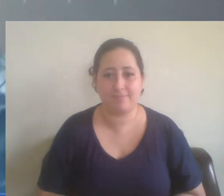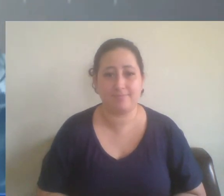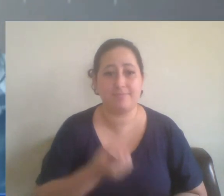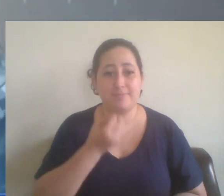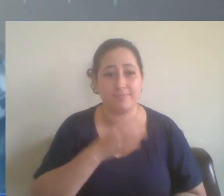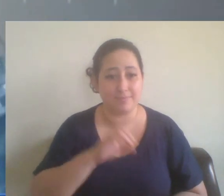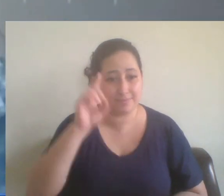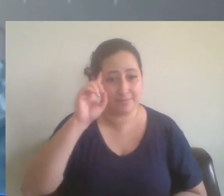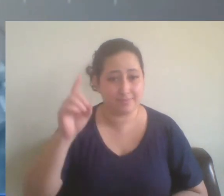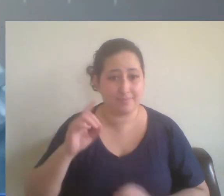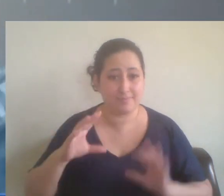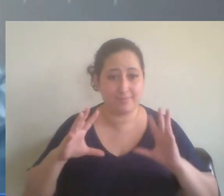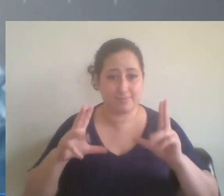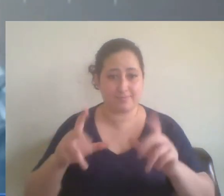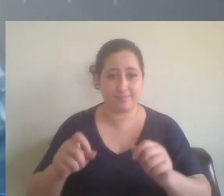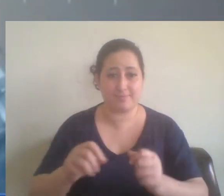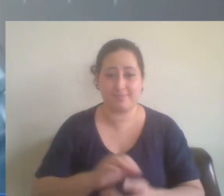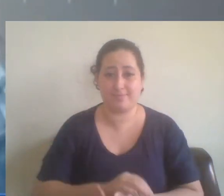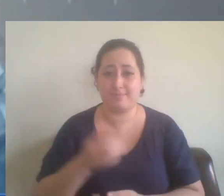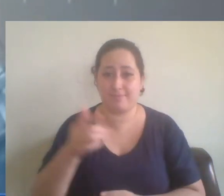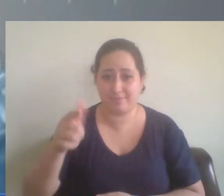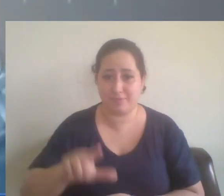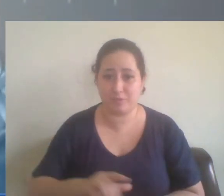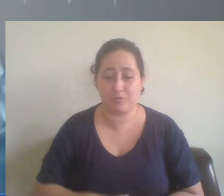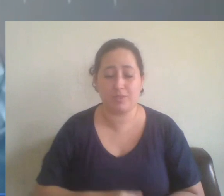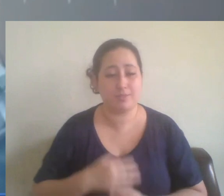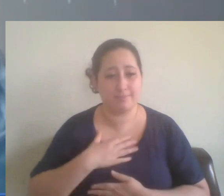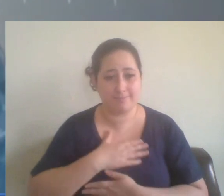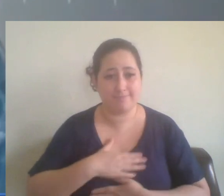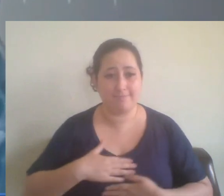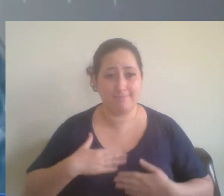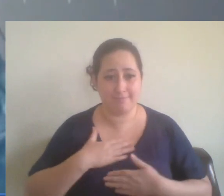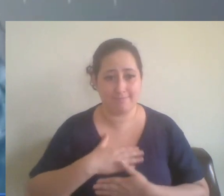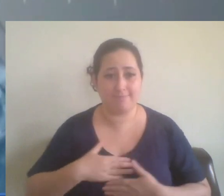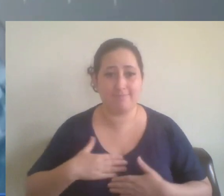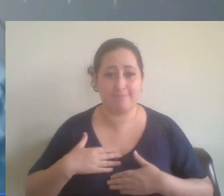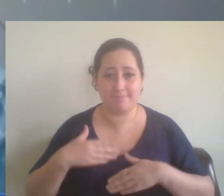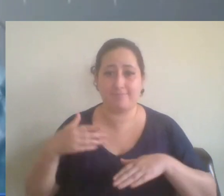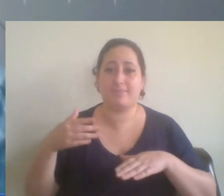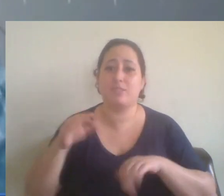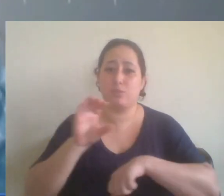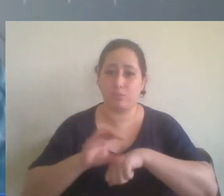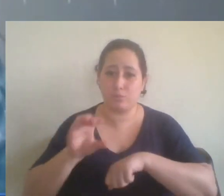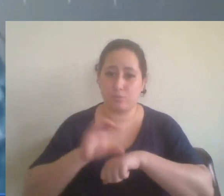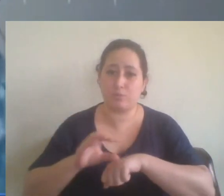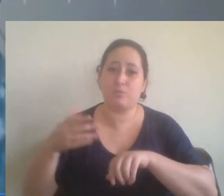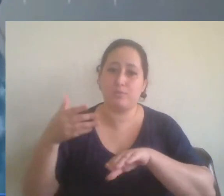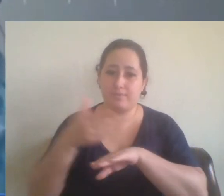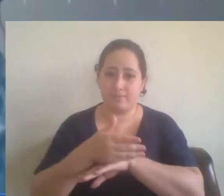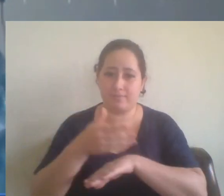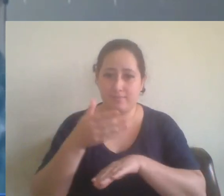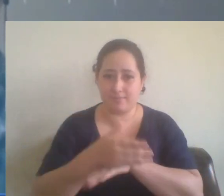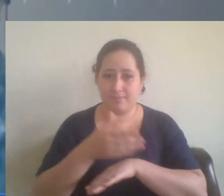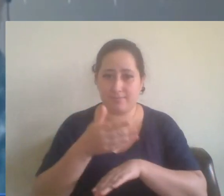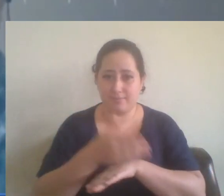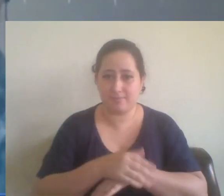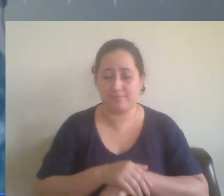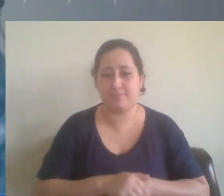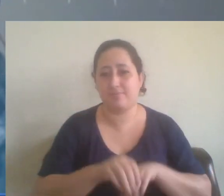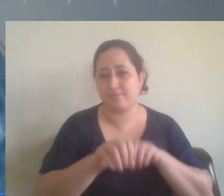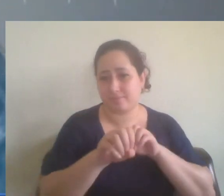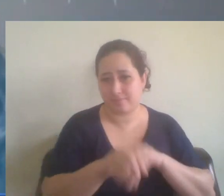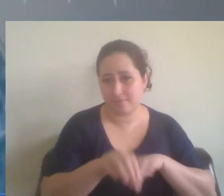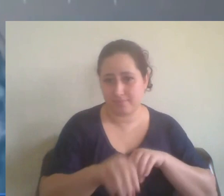dia para todos, não? Para mim, é um prazer estar participando desse curso de Educação e Direitos